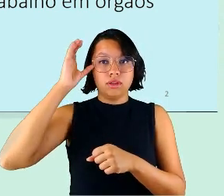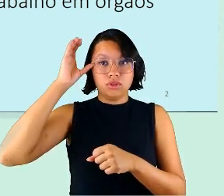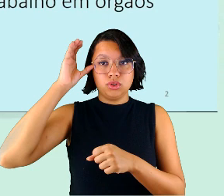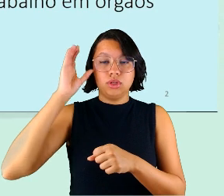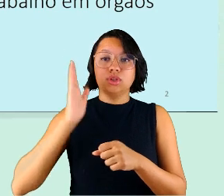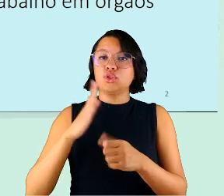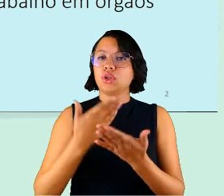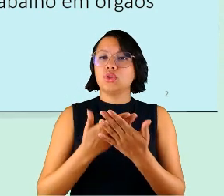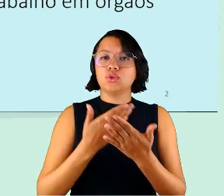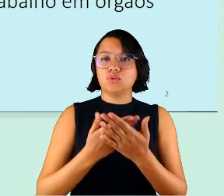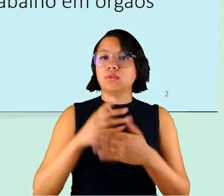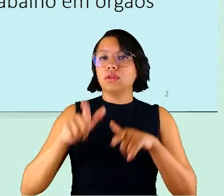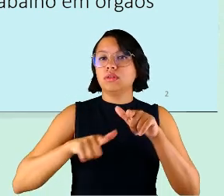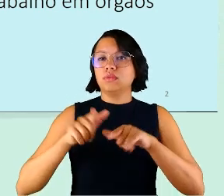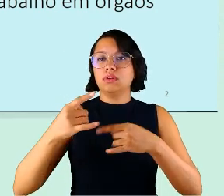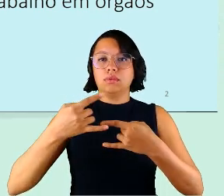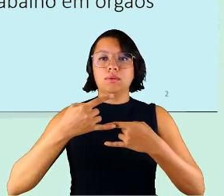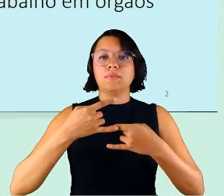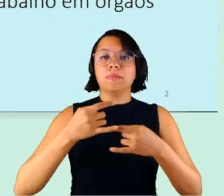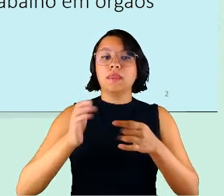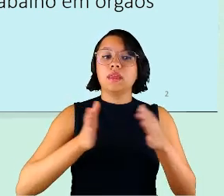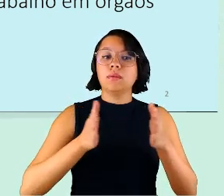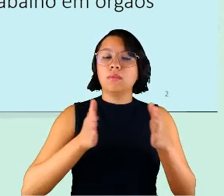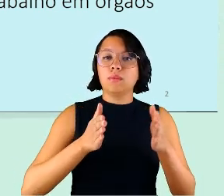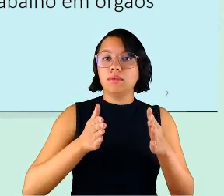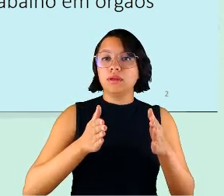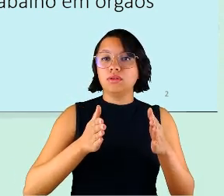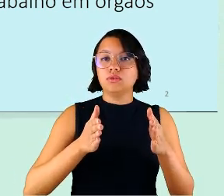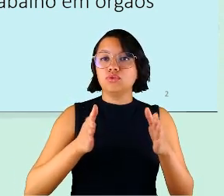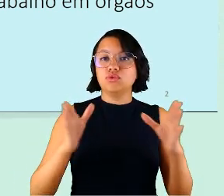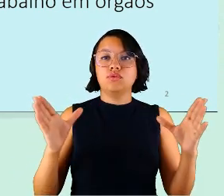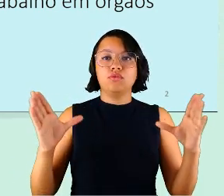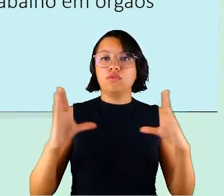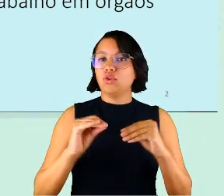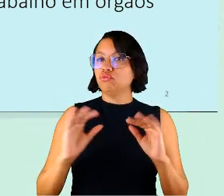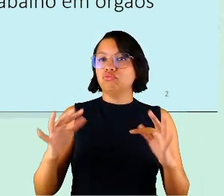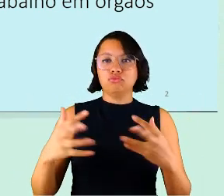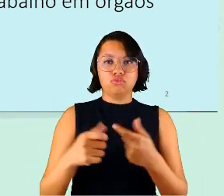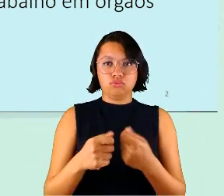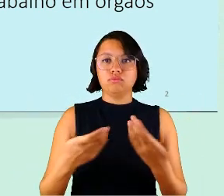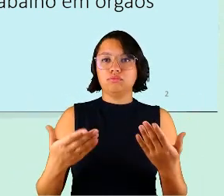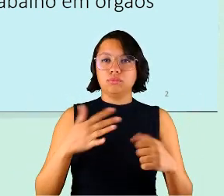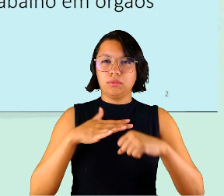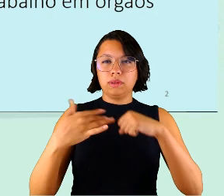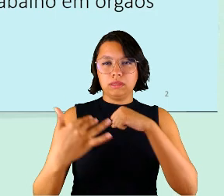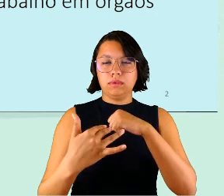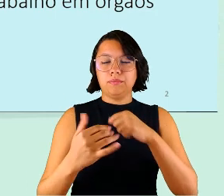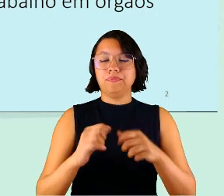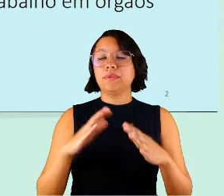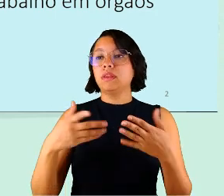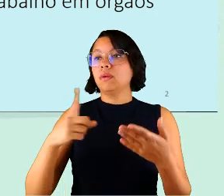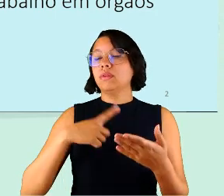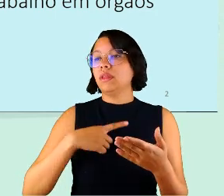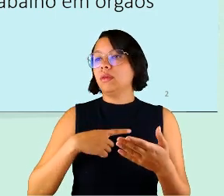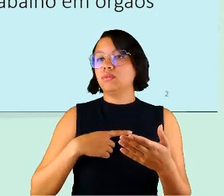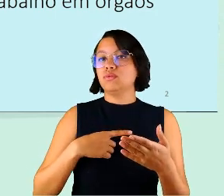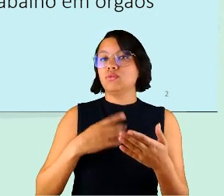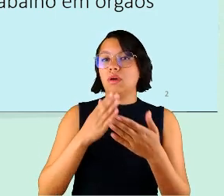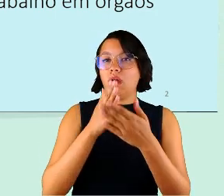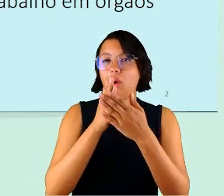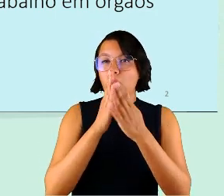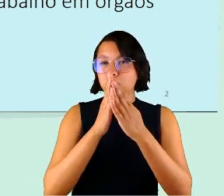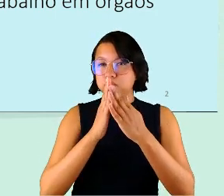já estudando o teletrabalho naquele momento de lockdown, né? Então, aqui a gente tem uma grande ruptura,